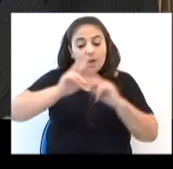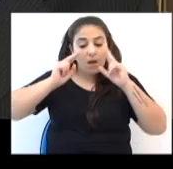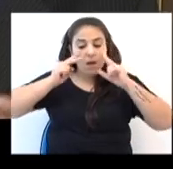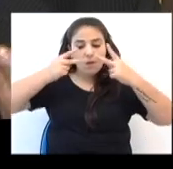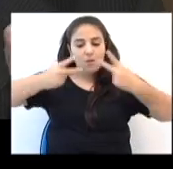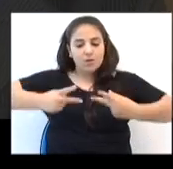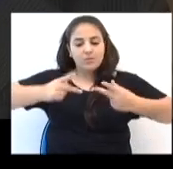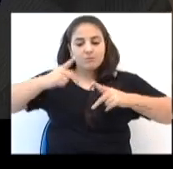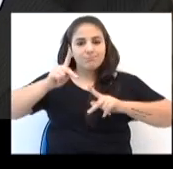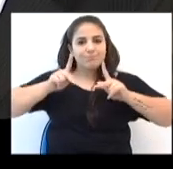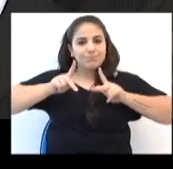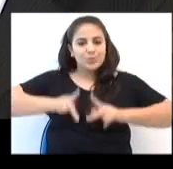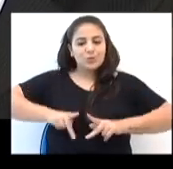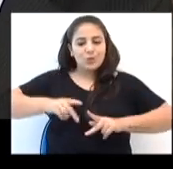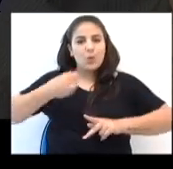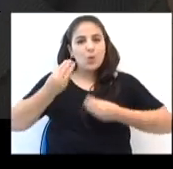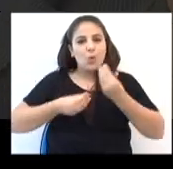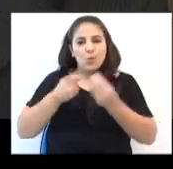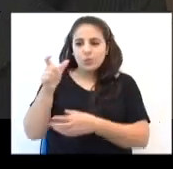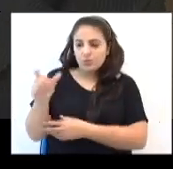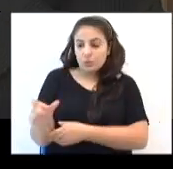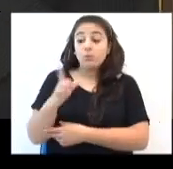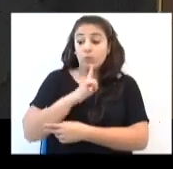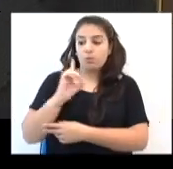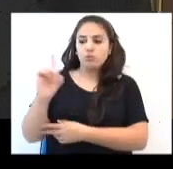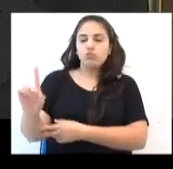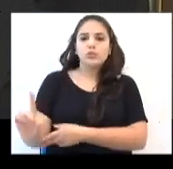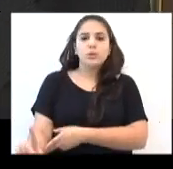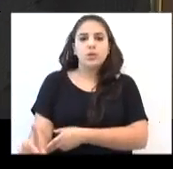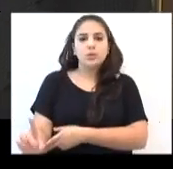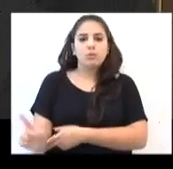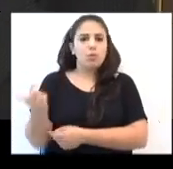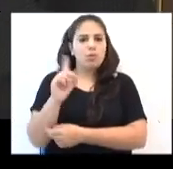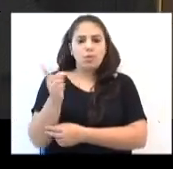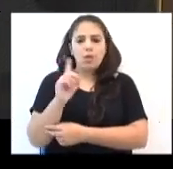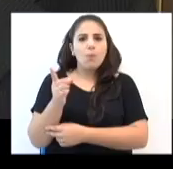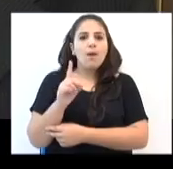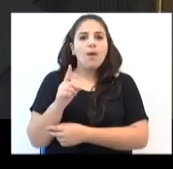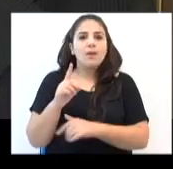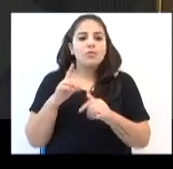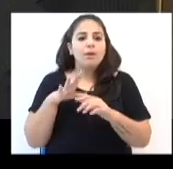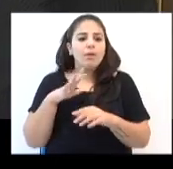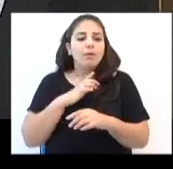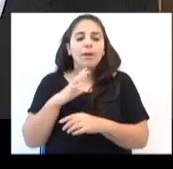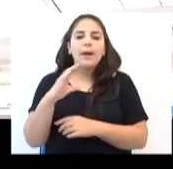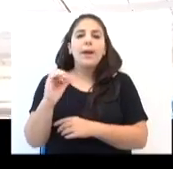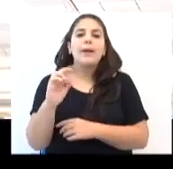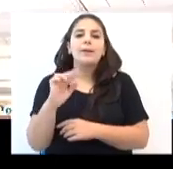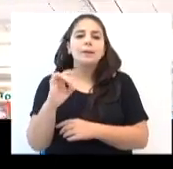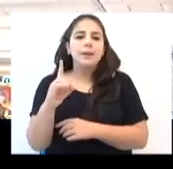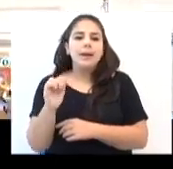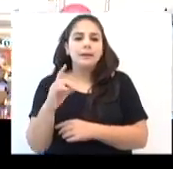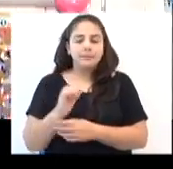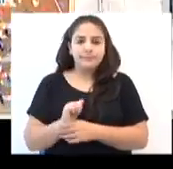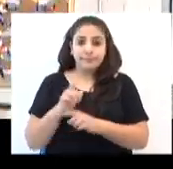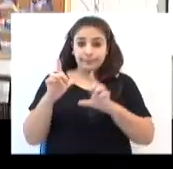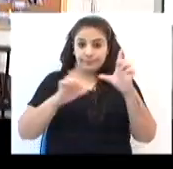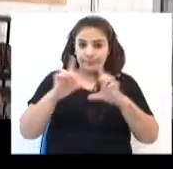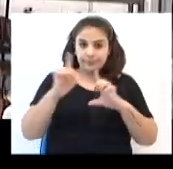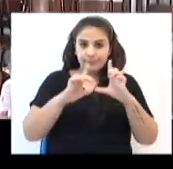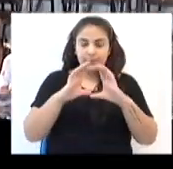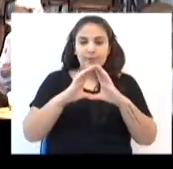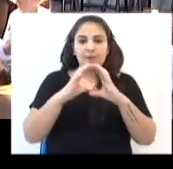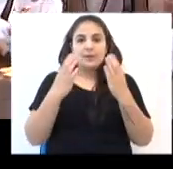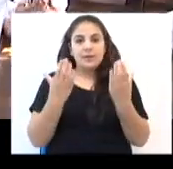social, que reconheça as pessoas como sujeito de direito e não como um objeto de caridade. A TV Câmara foi